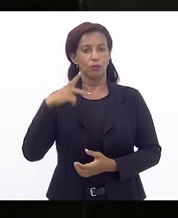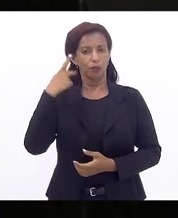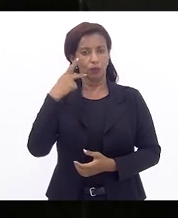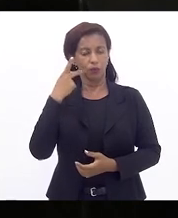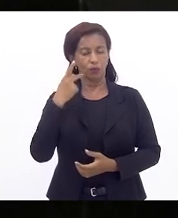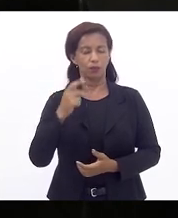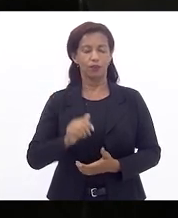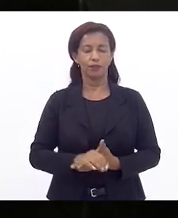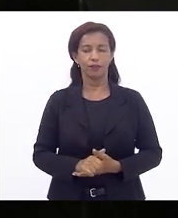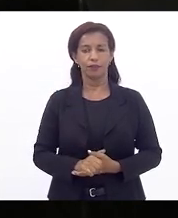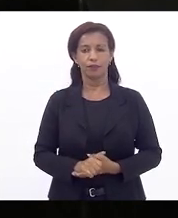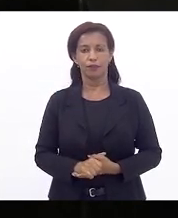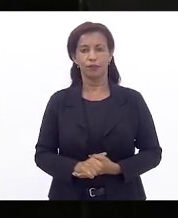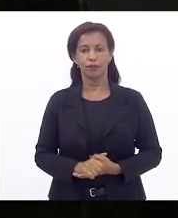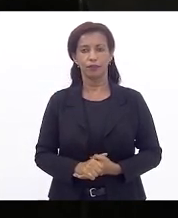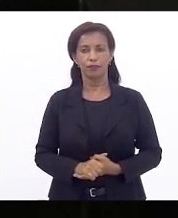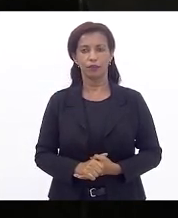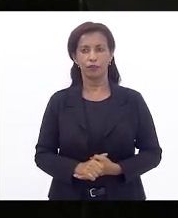Estadual.